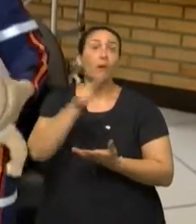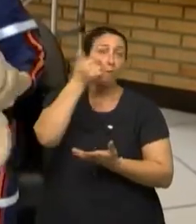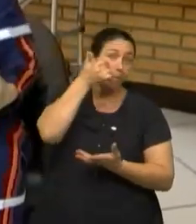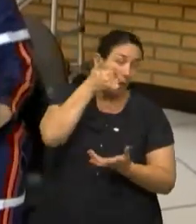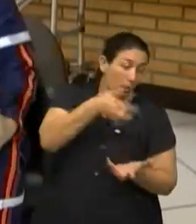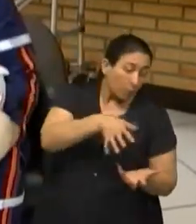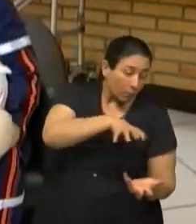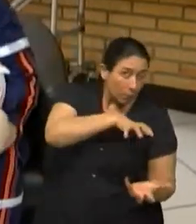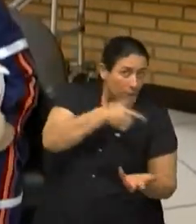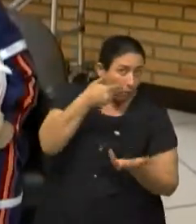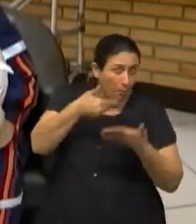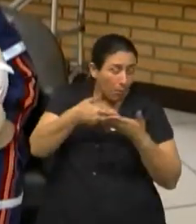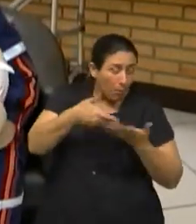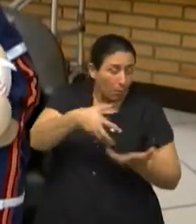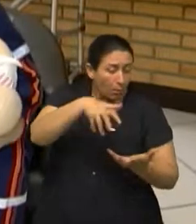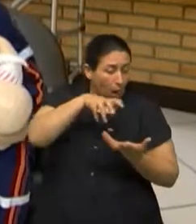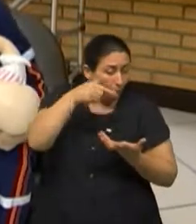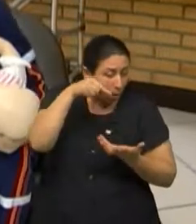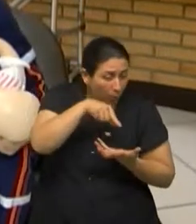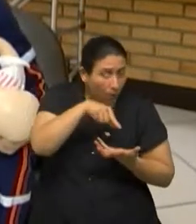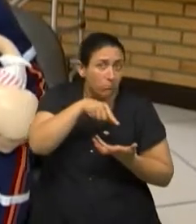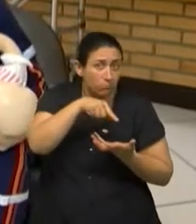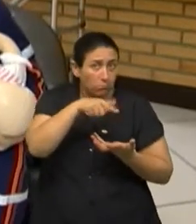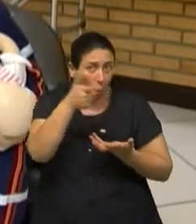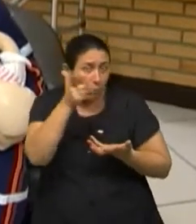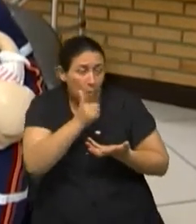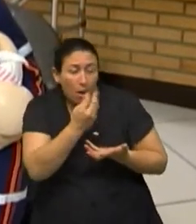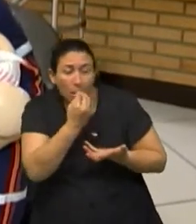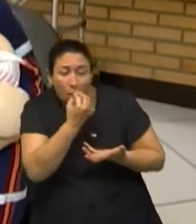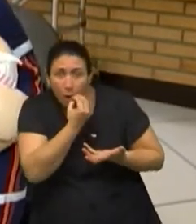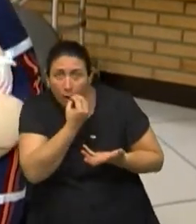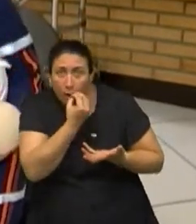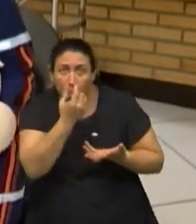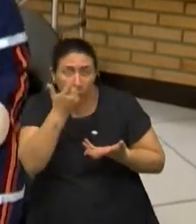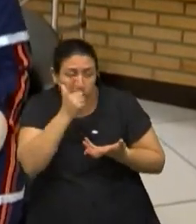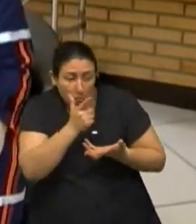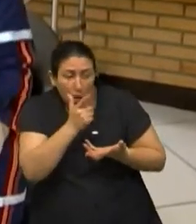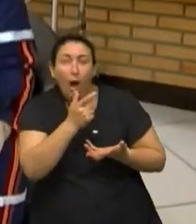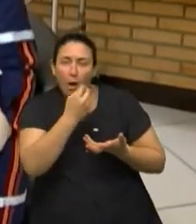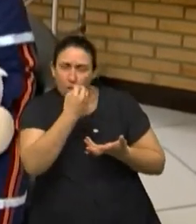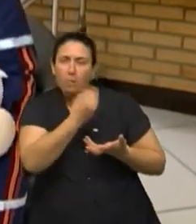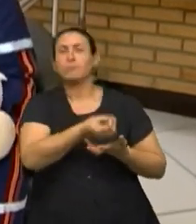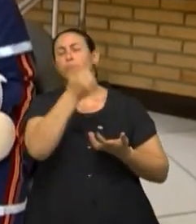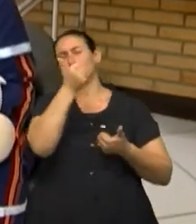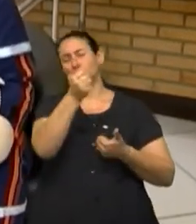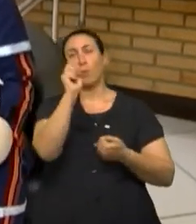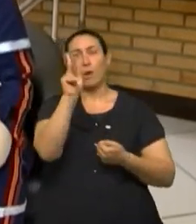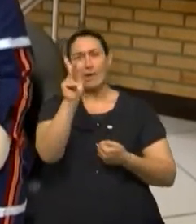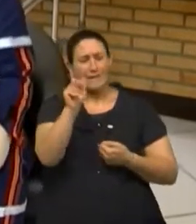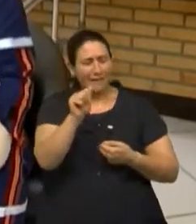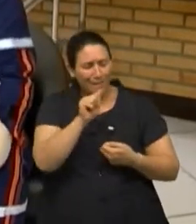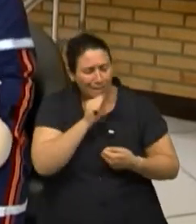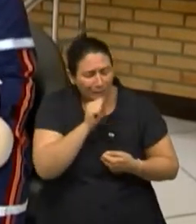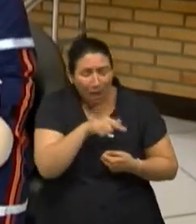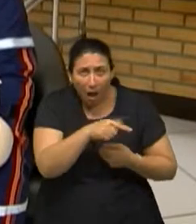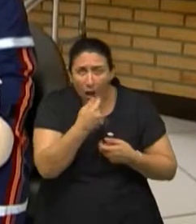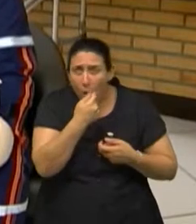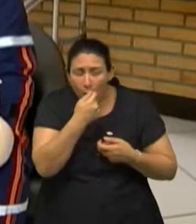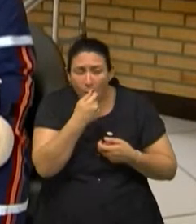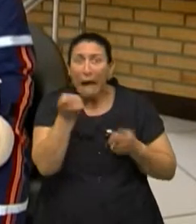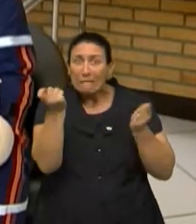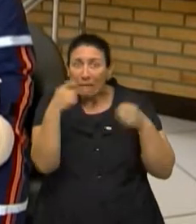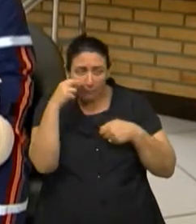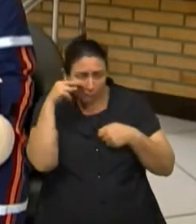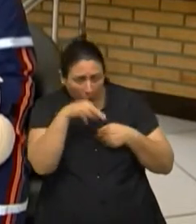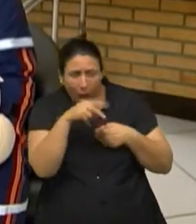Vira o bebê, vê se consegue enxergar o objeto. Ele já saiu, ok. Se ele está na boca e vocês conseguem